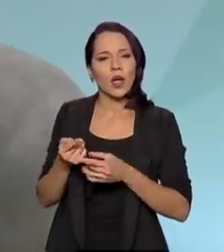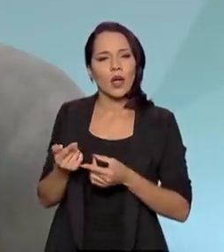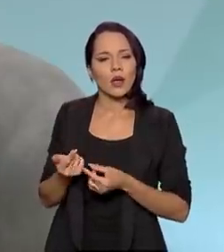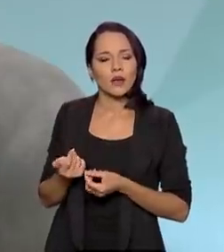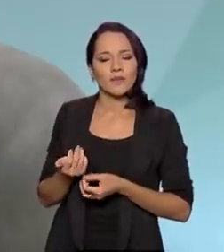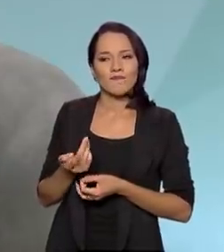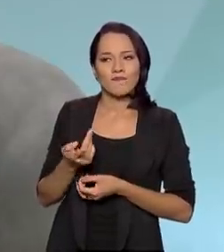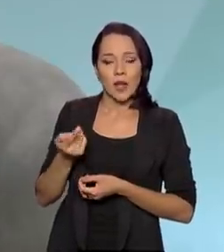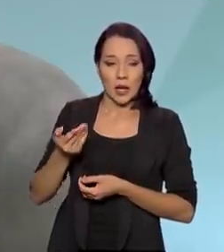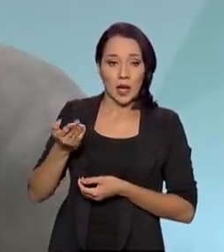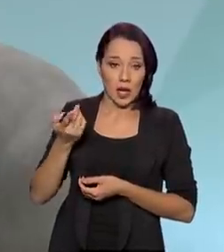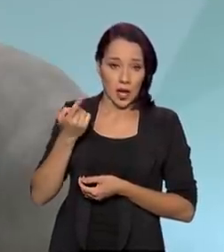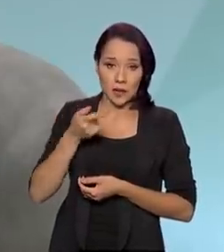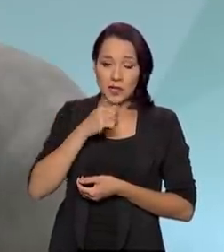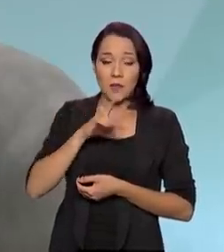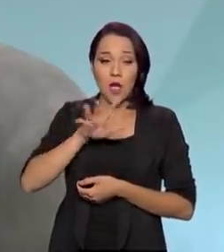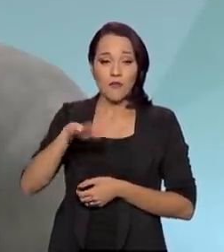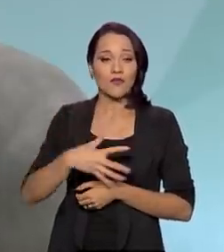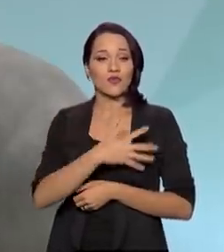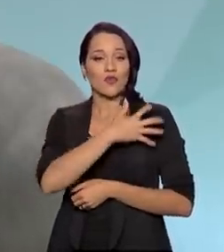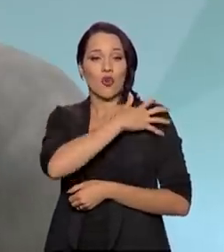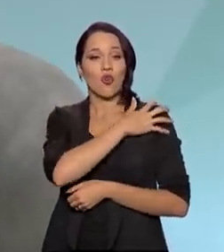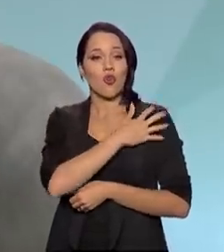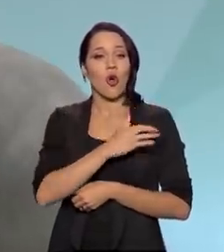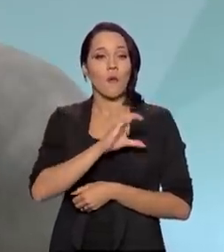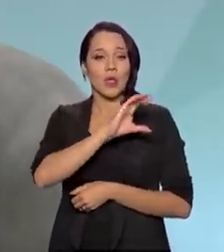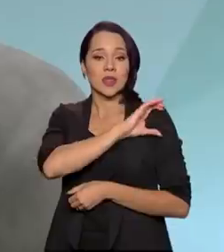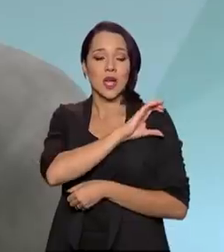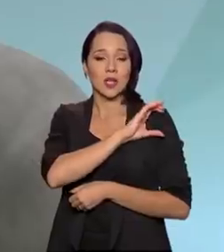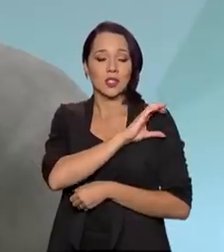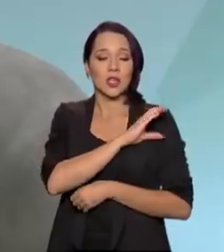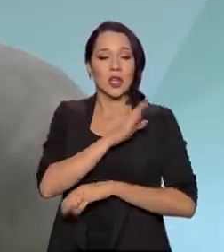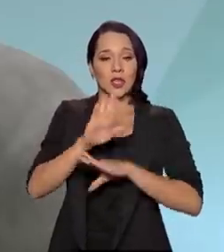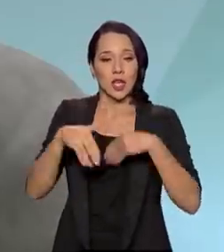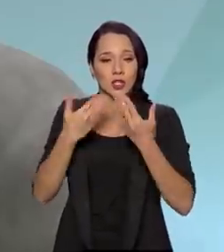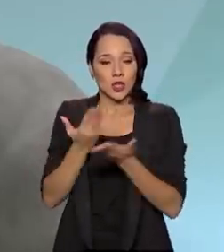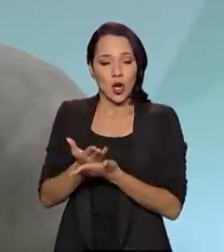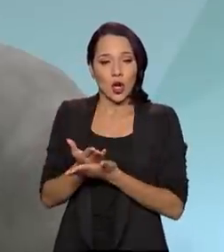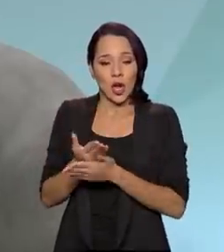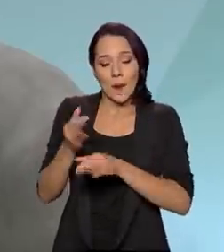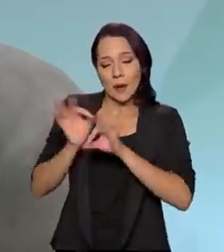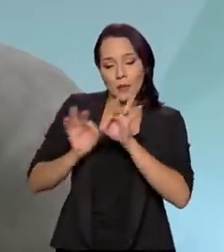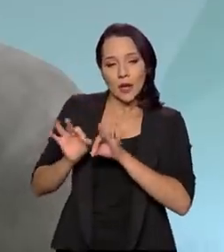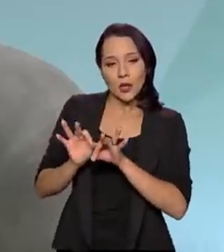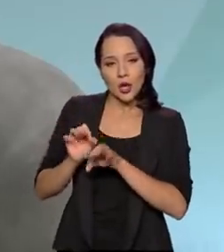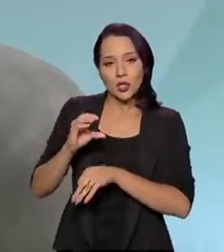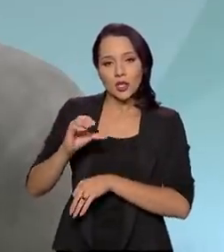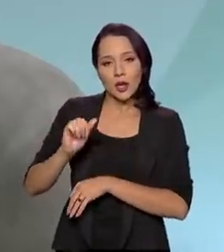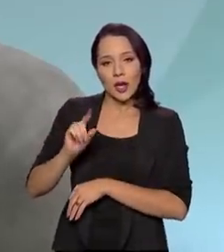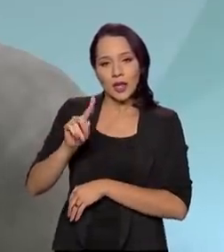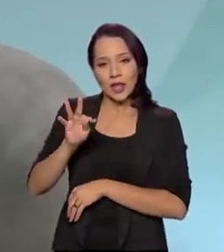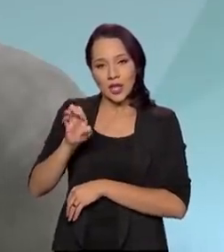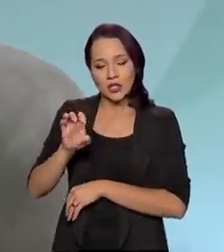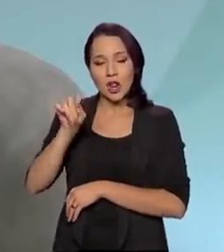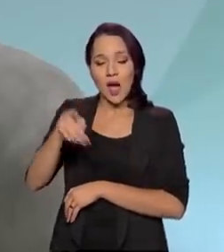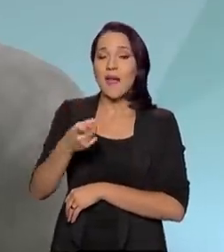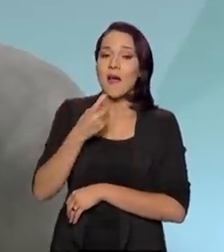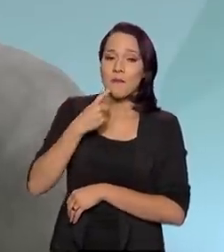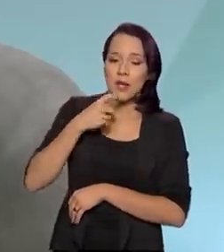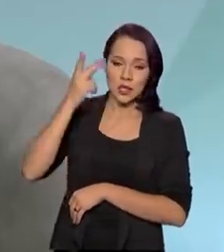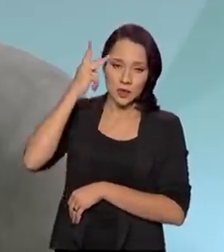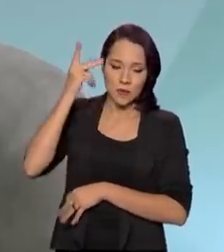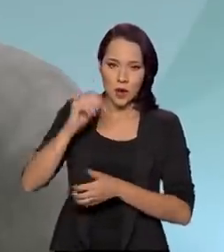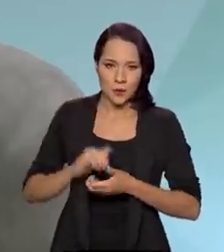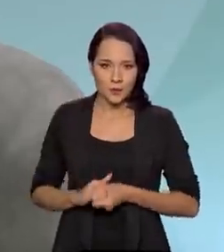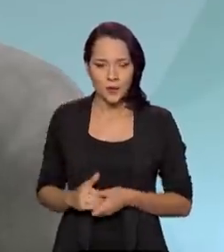Eu tive, eu fui comandante da escola preparatória de cadetes, em Campinas. Para lá vão